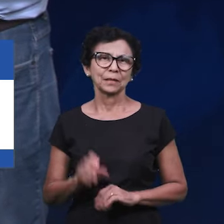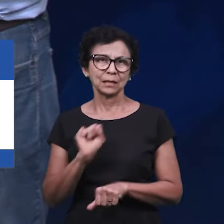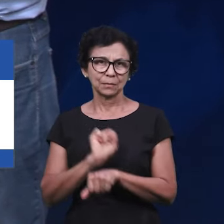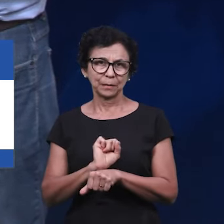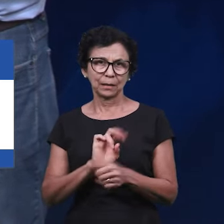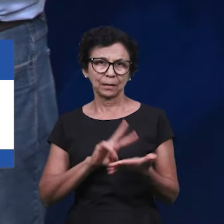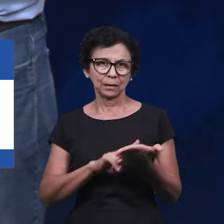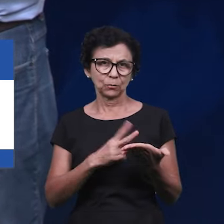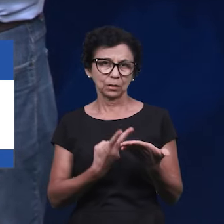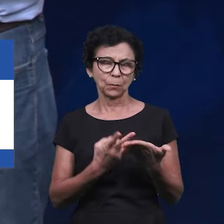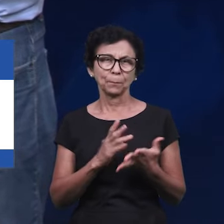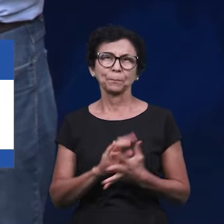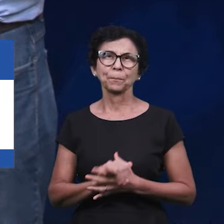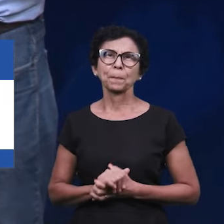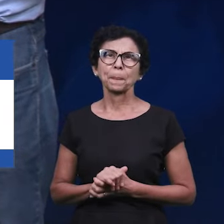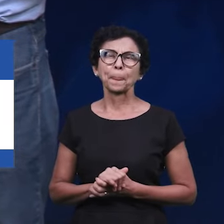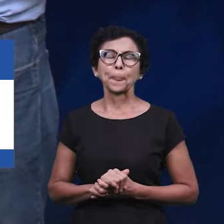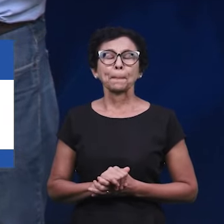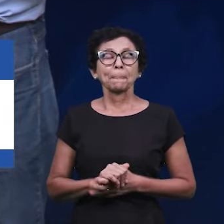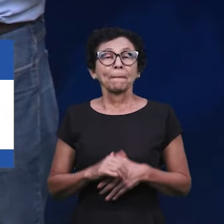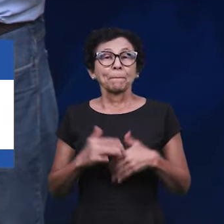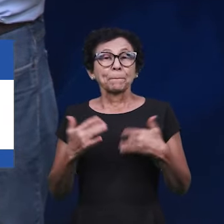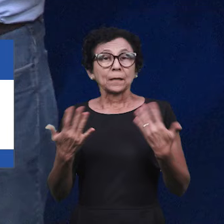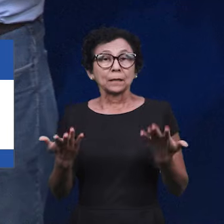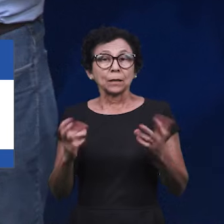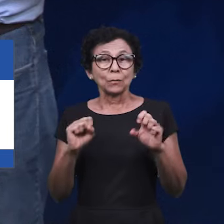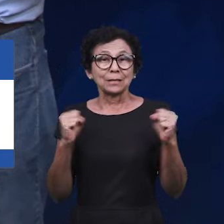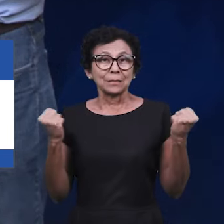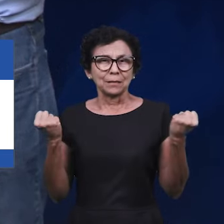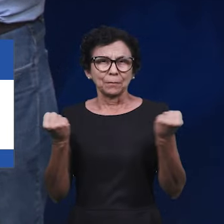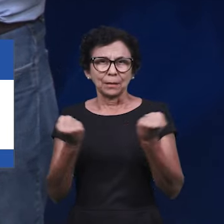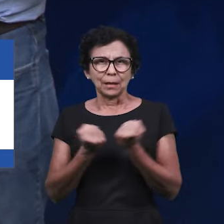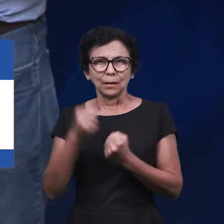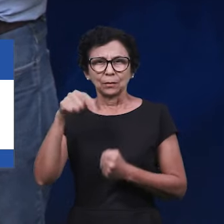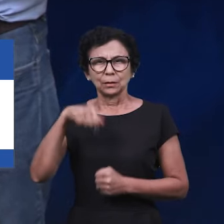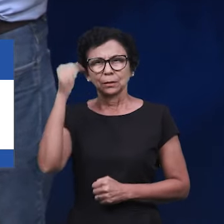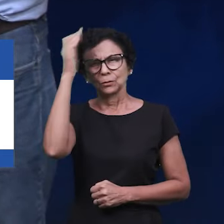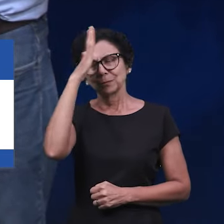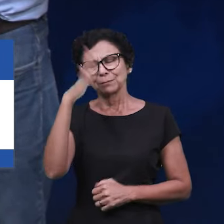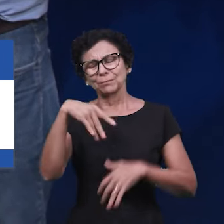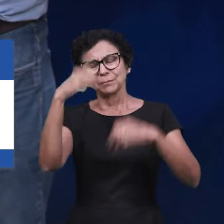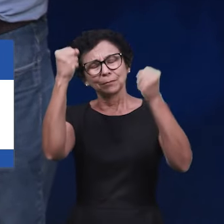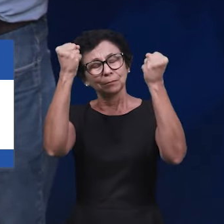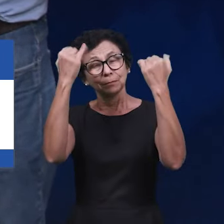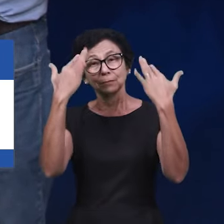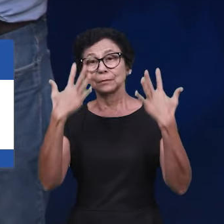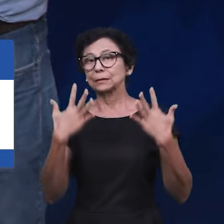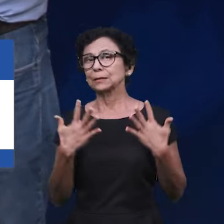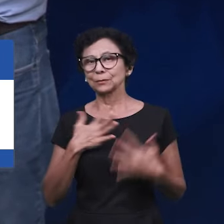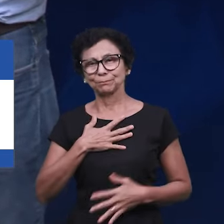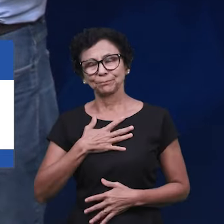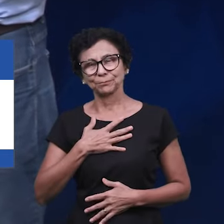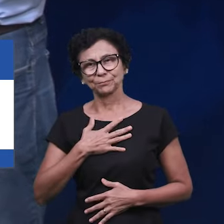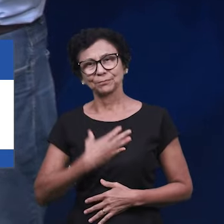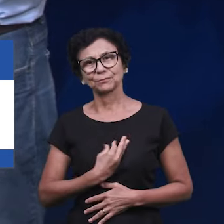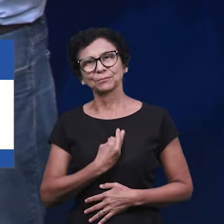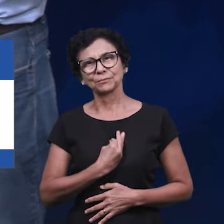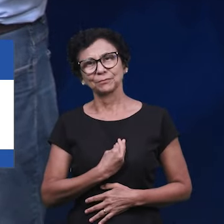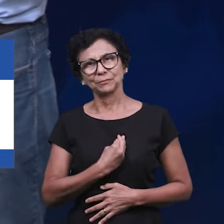foi uma grande bendição. Ter recebido este seminário com os pastores aqui do Brasil foi uma grande bênção para mim.